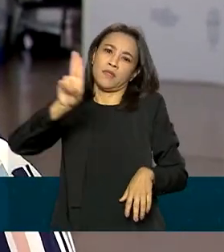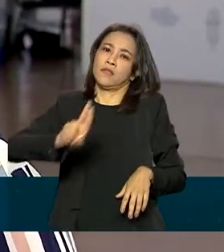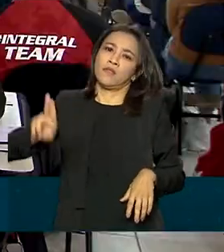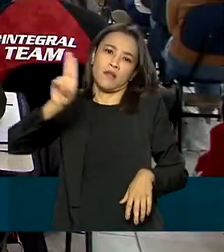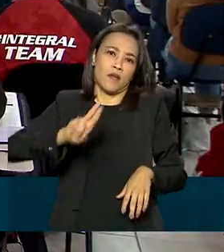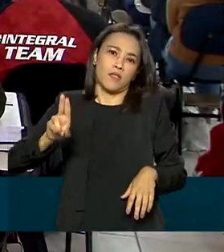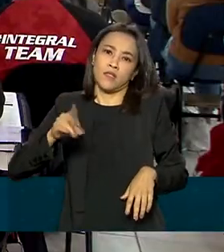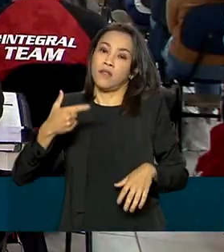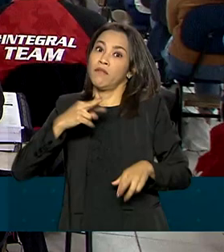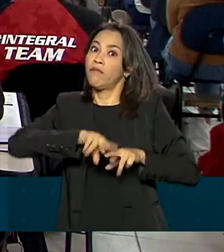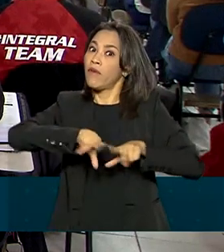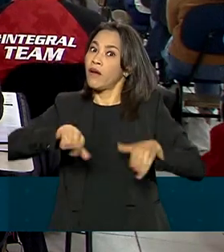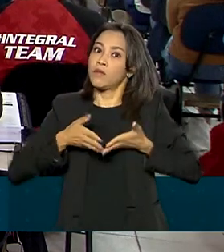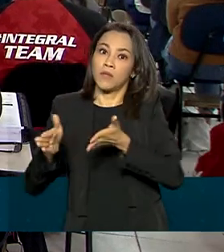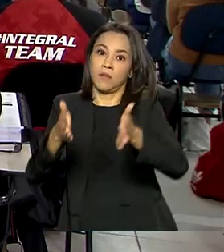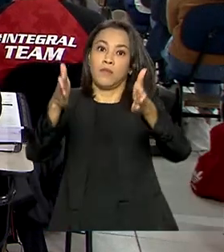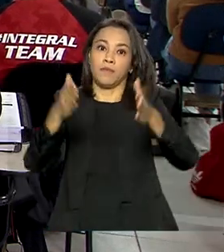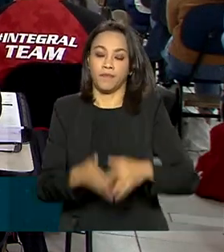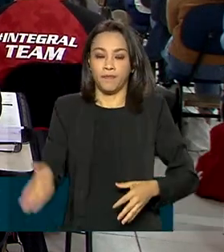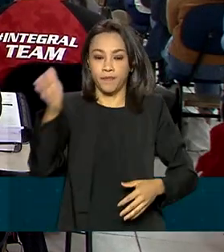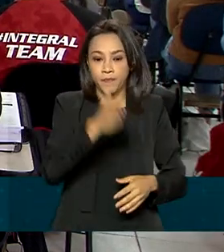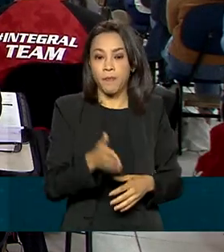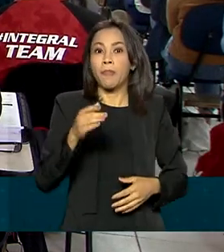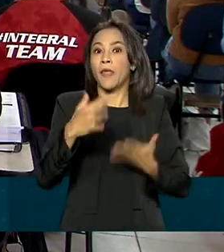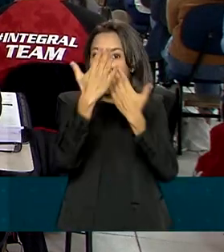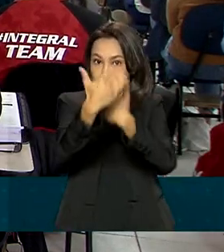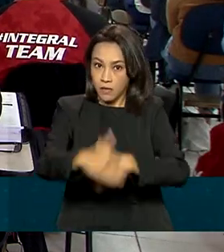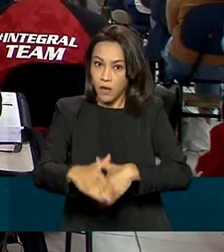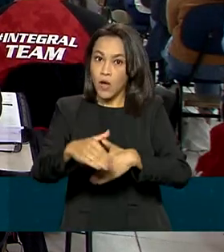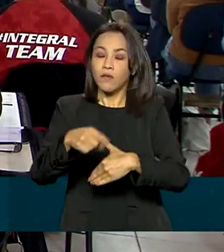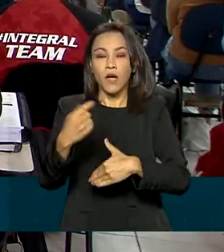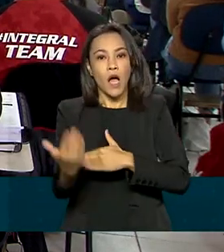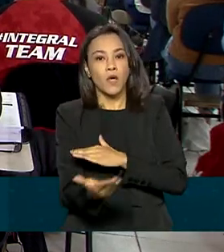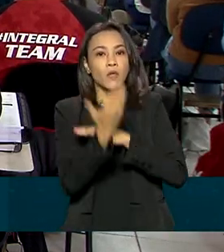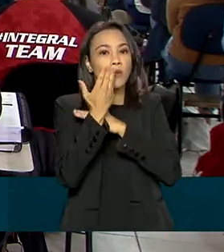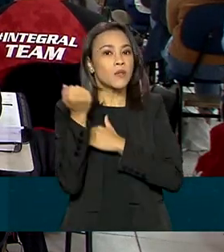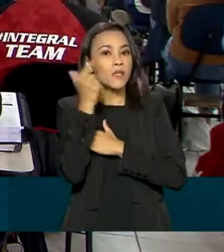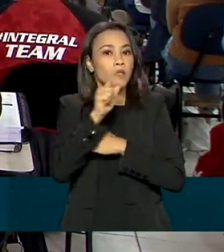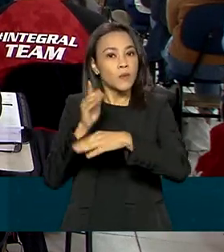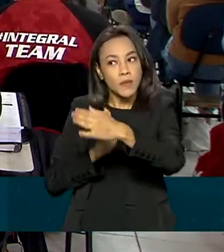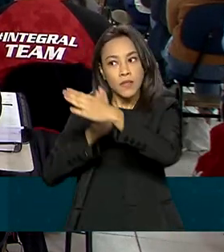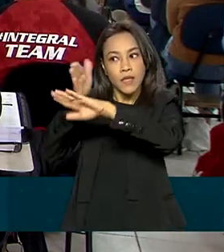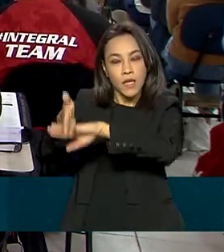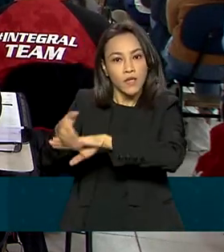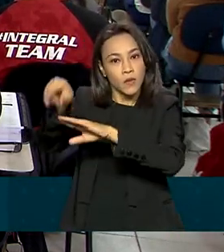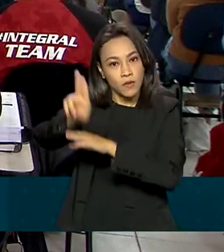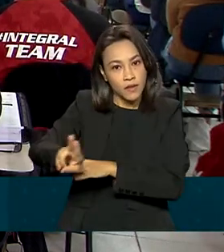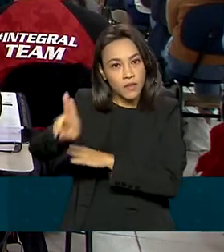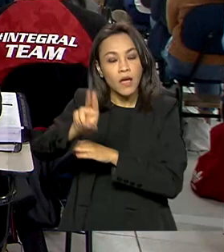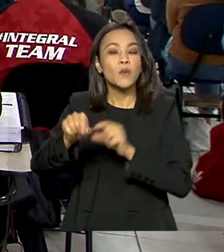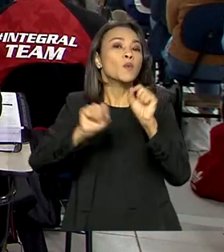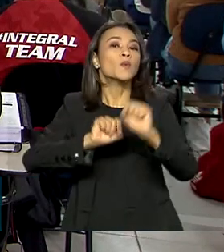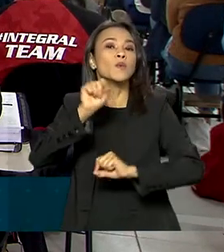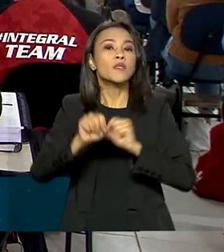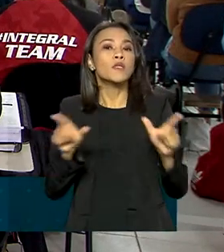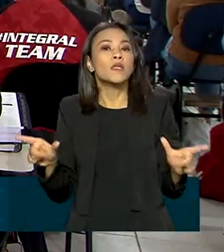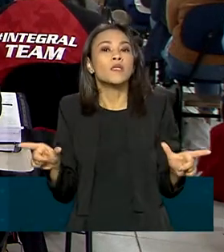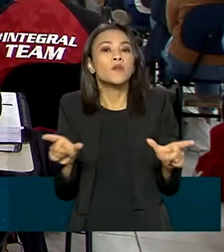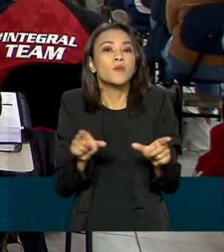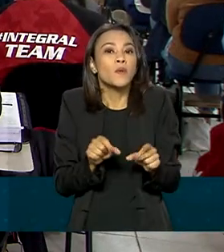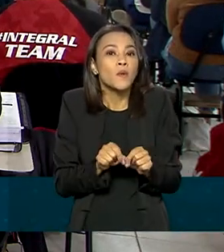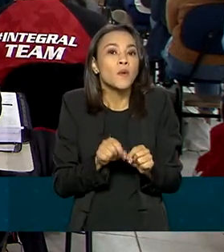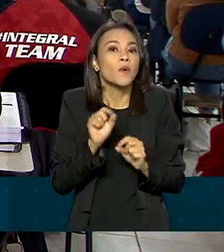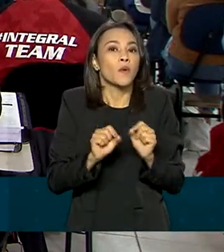diferentes caminhos. O exame permite ainda o ingresso em faculdades particulares pelo programa Universidade para